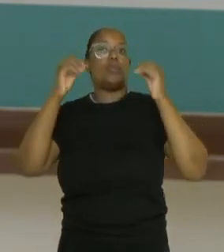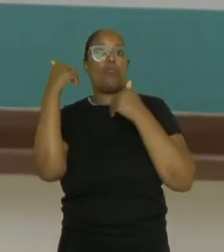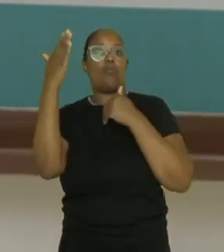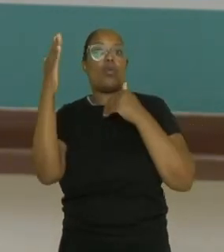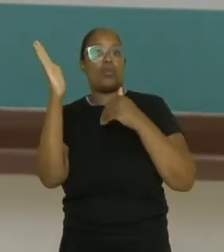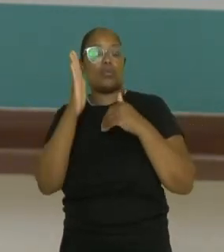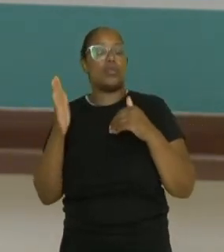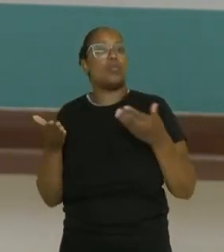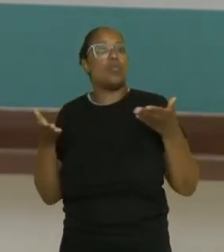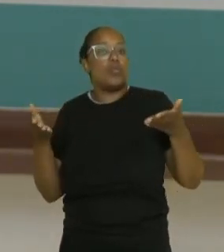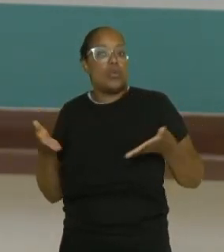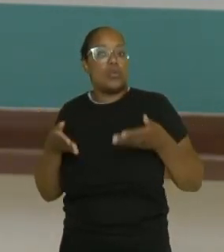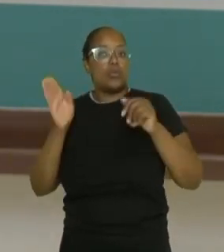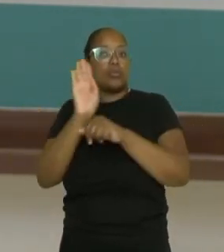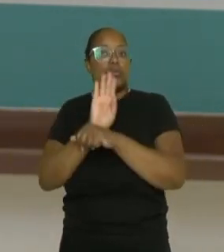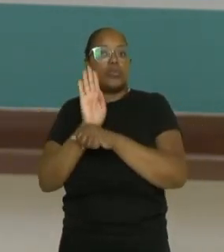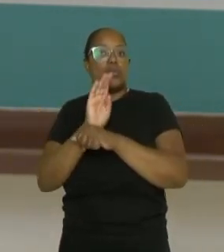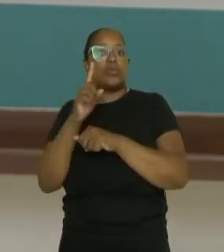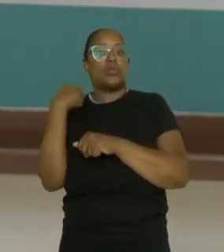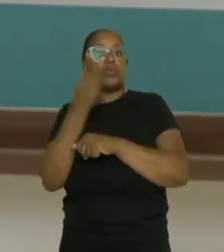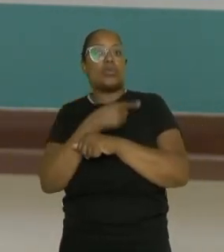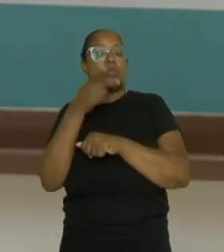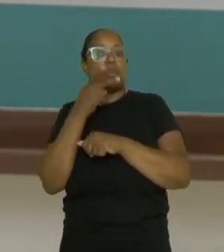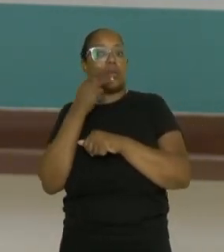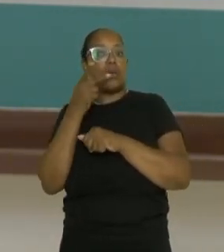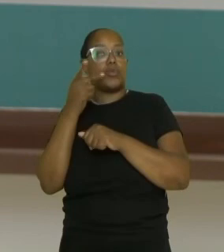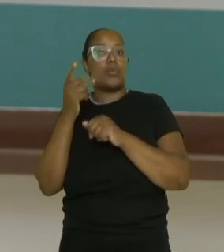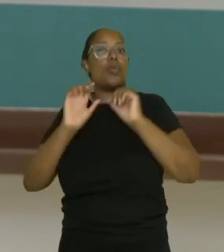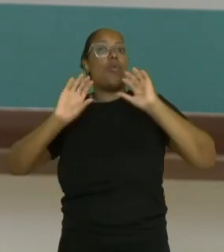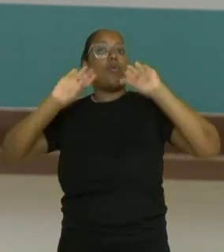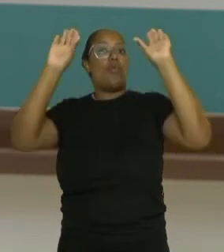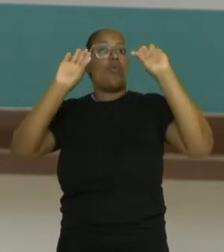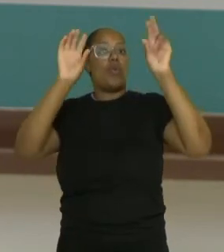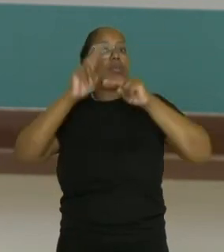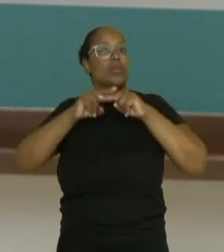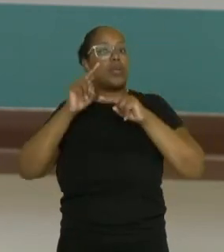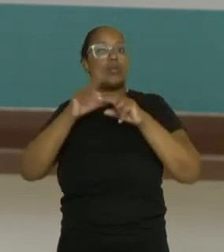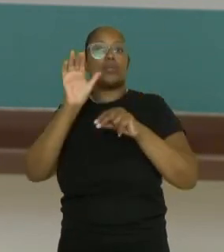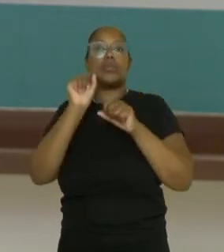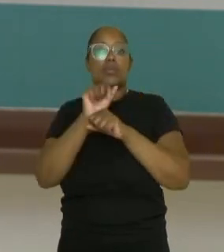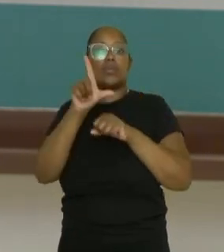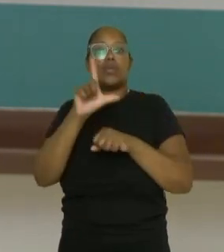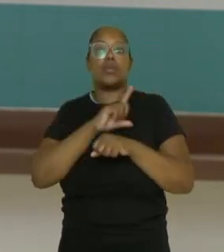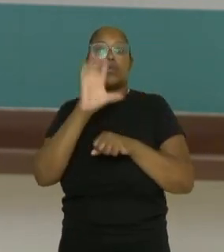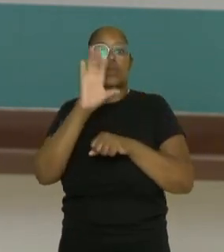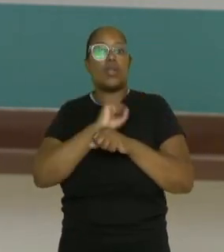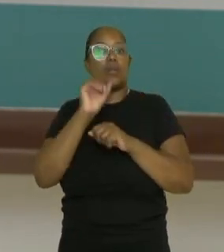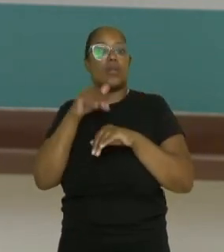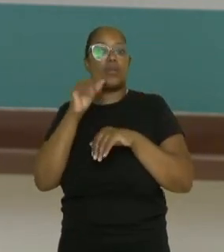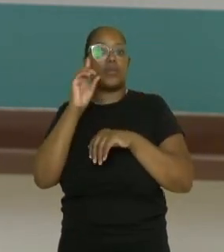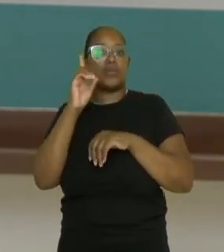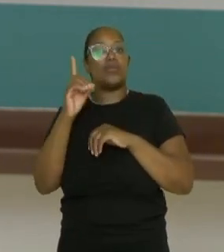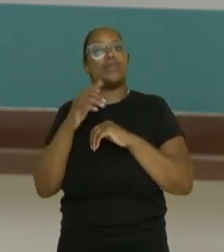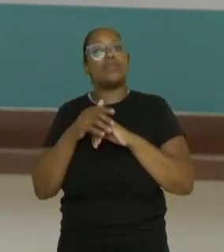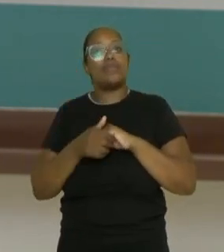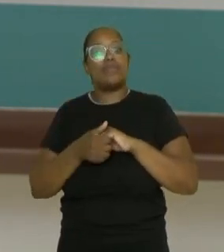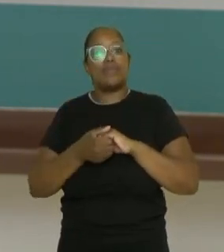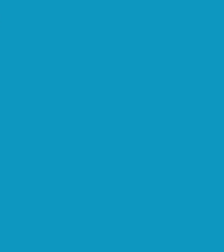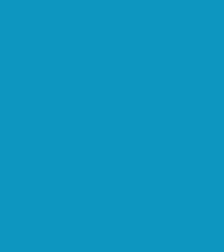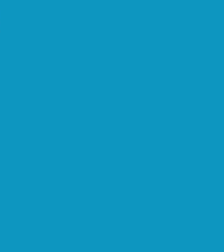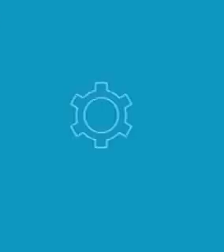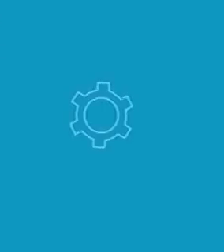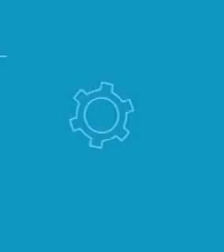nesse vídeo nós falamos sobre o vôlei sentado espero que vocês tenham gostado, até breve! do céu